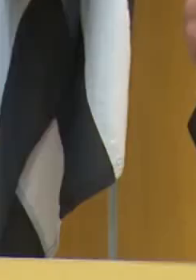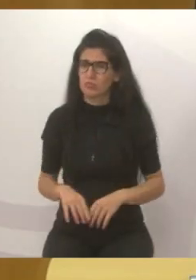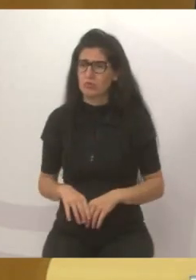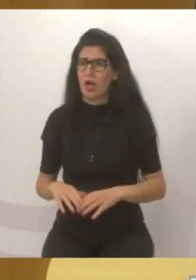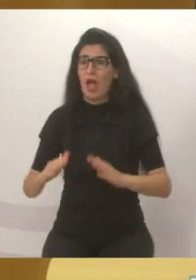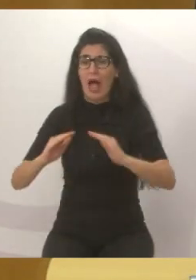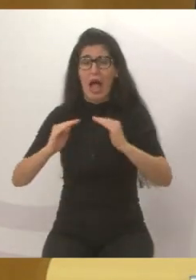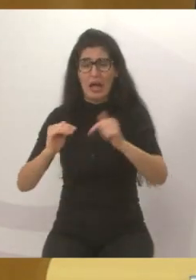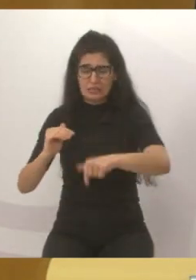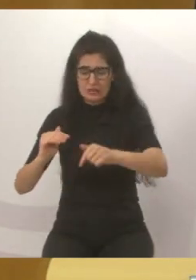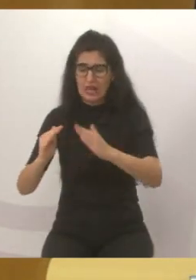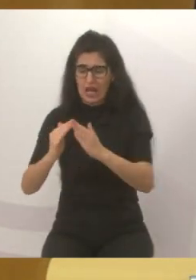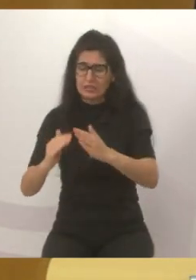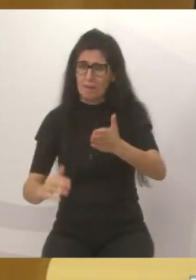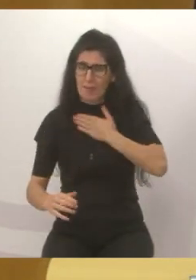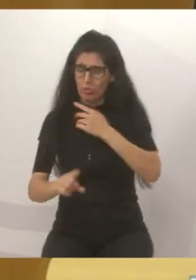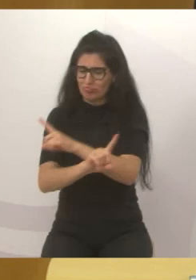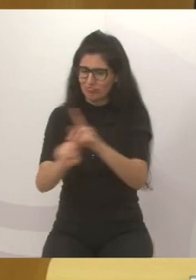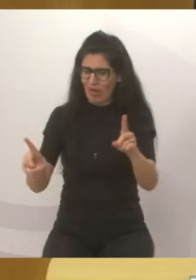casa, isso aqui é a casa do povo.